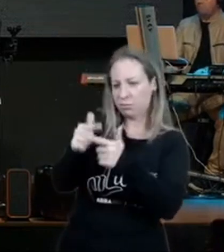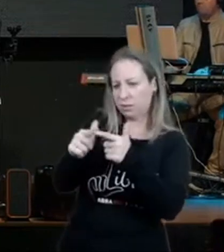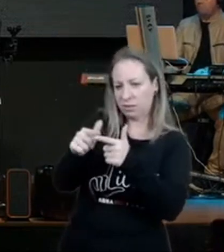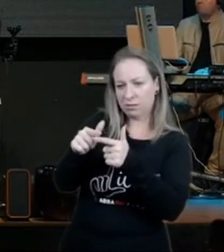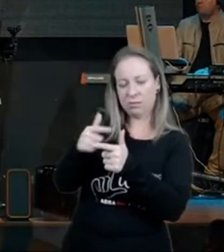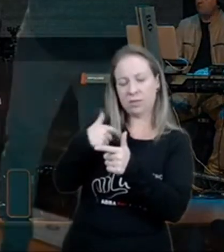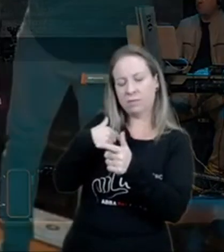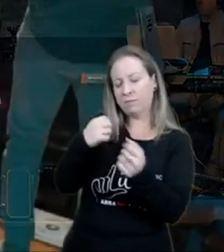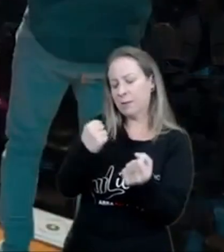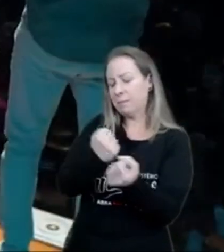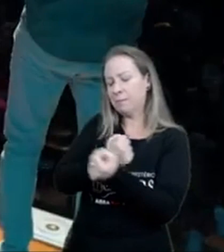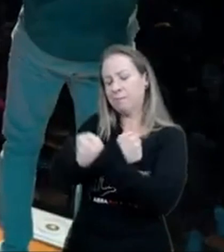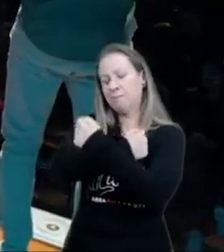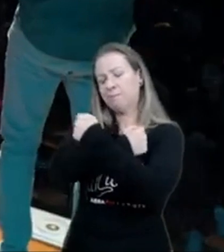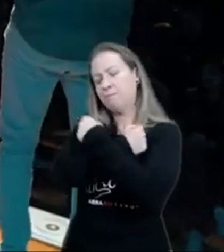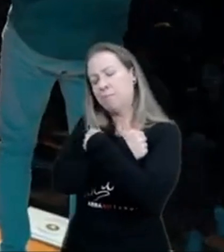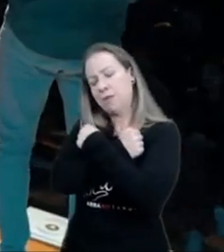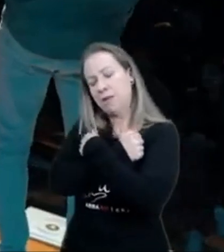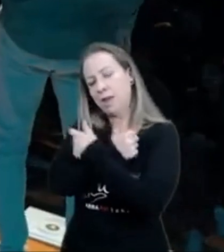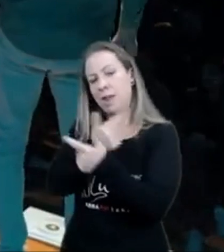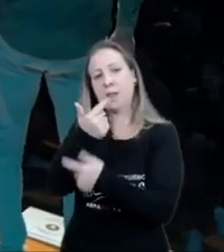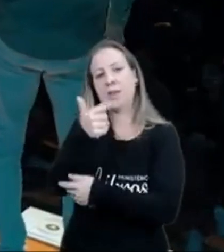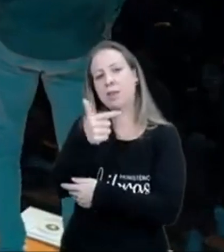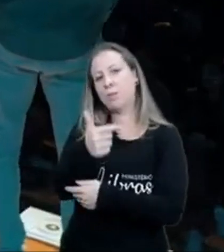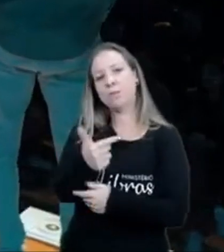amar na frente de todo mundo, não tem vergonha,